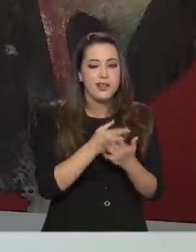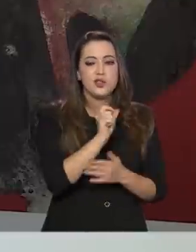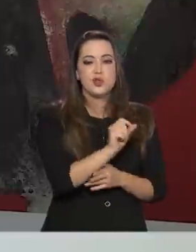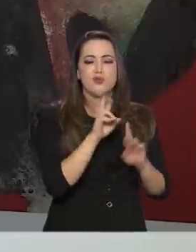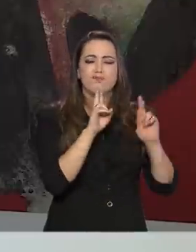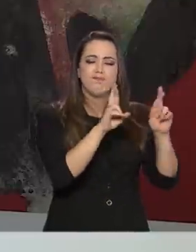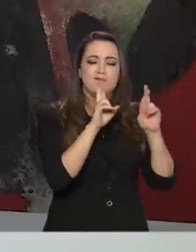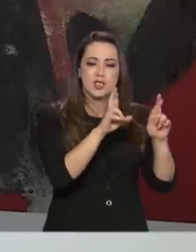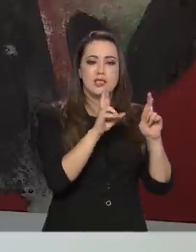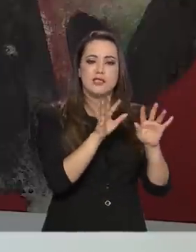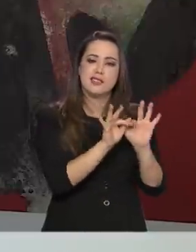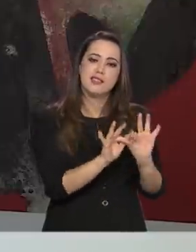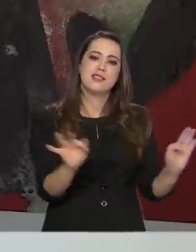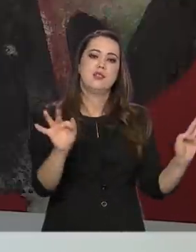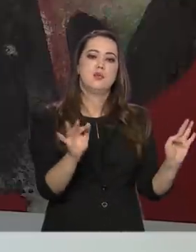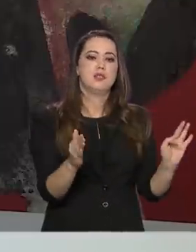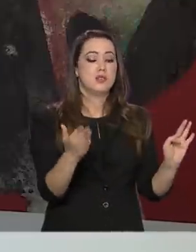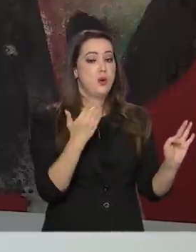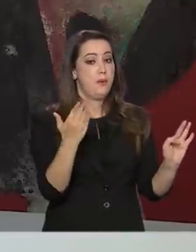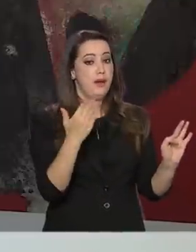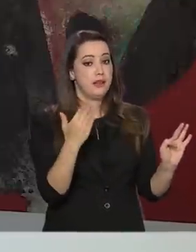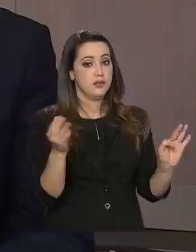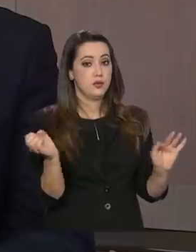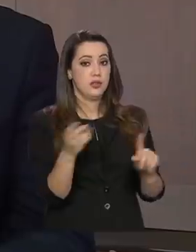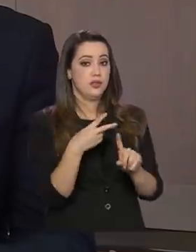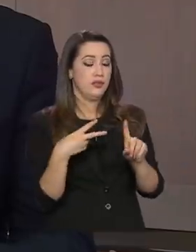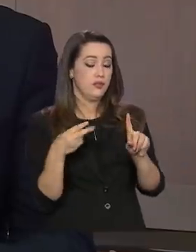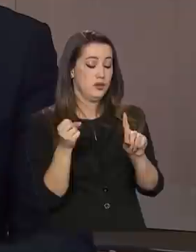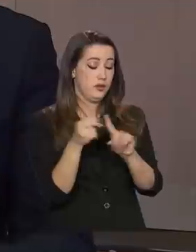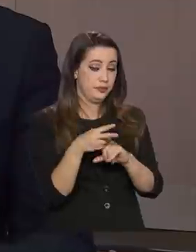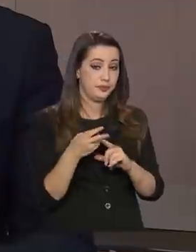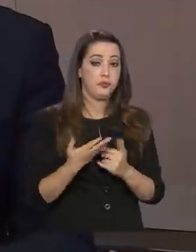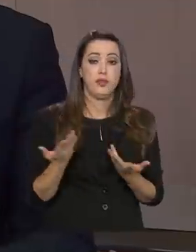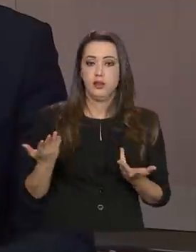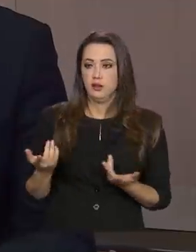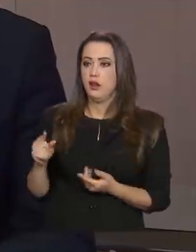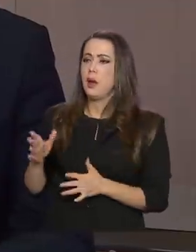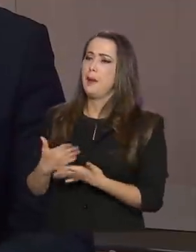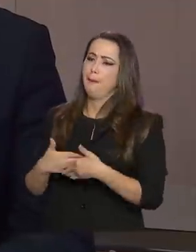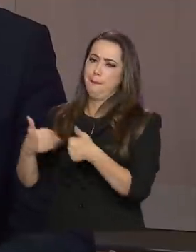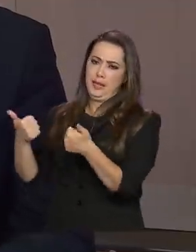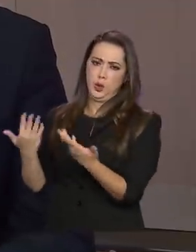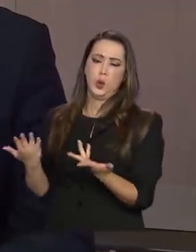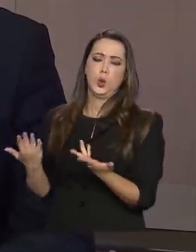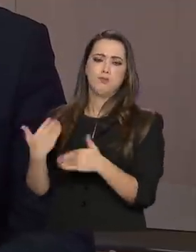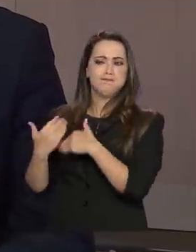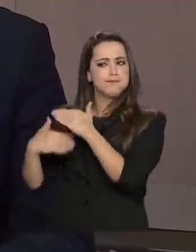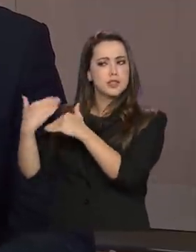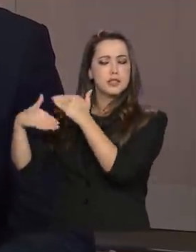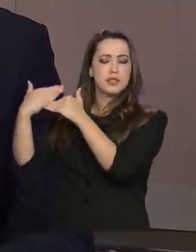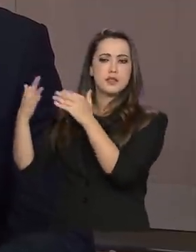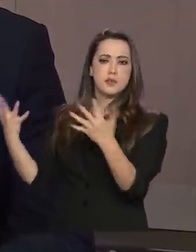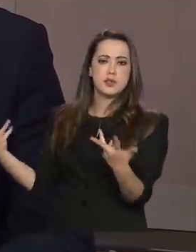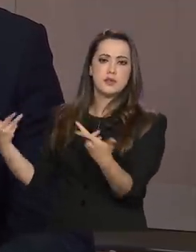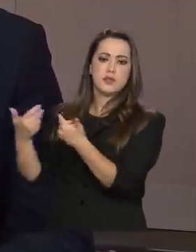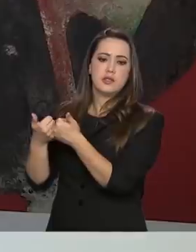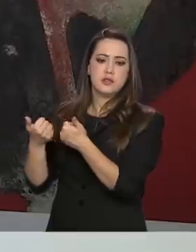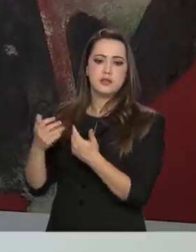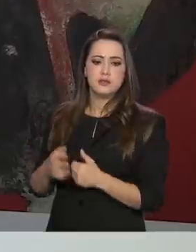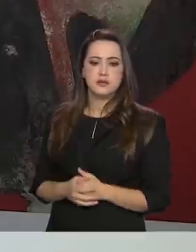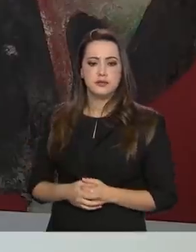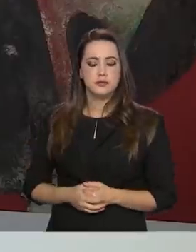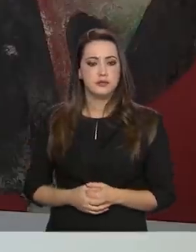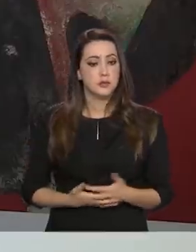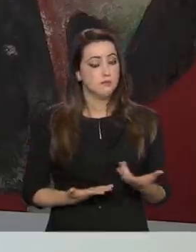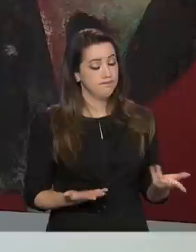ela vai ser bem mais simples do que a reforma da Previdência, certamente. E trará ganho de produtividade e eficiência e crescimento econômico.